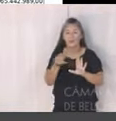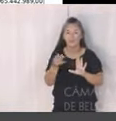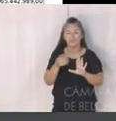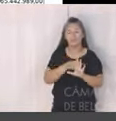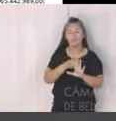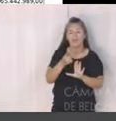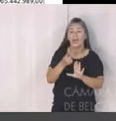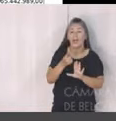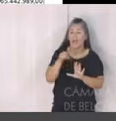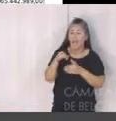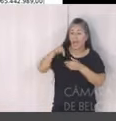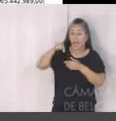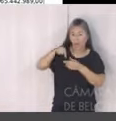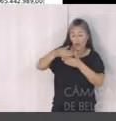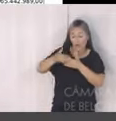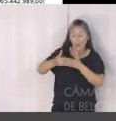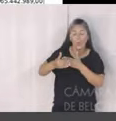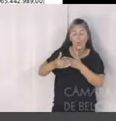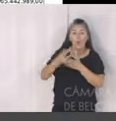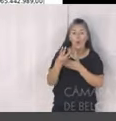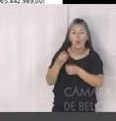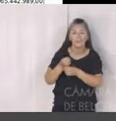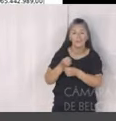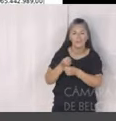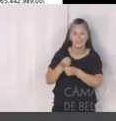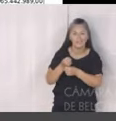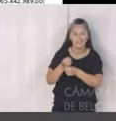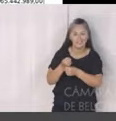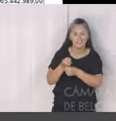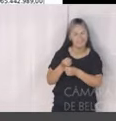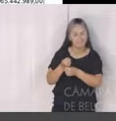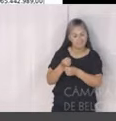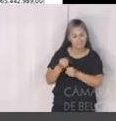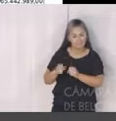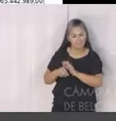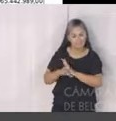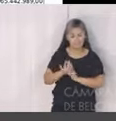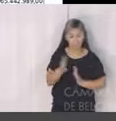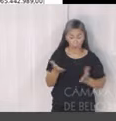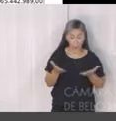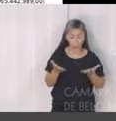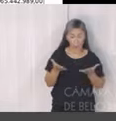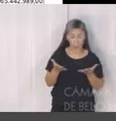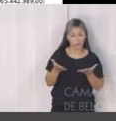os quatro anos, e hoje a audiência pública vai tratar do 4, da área de